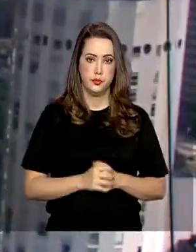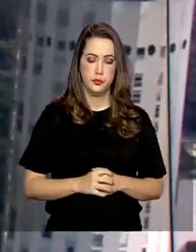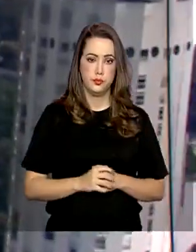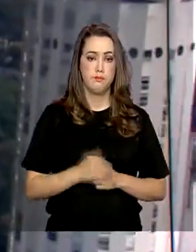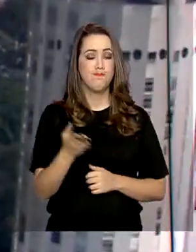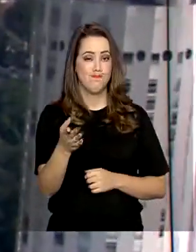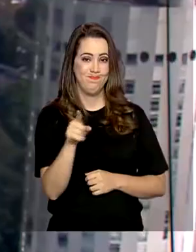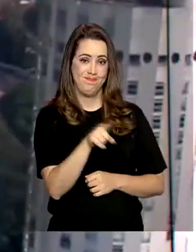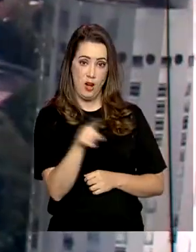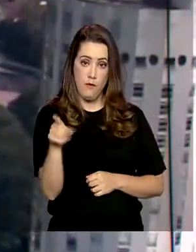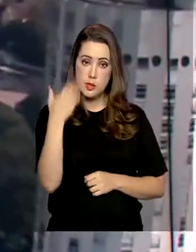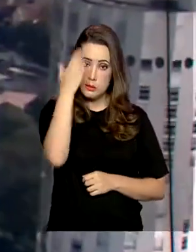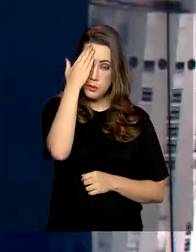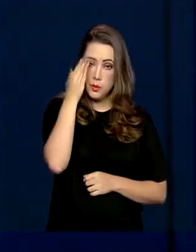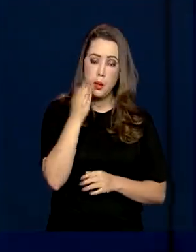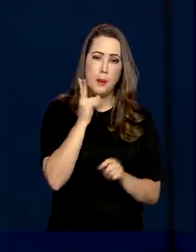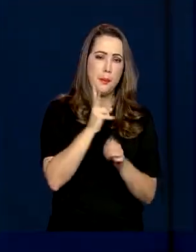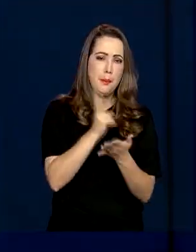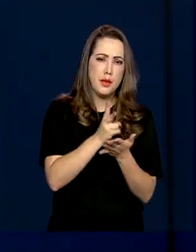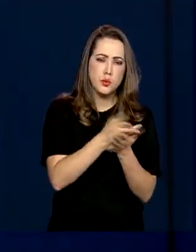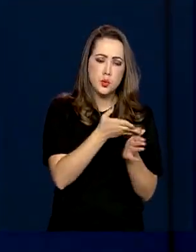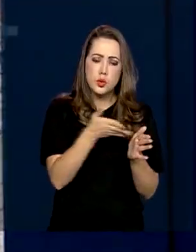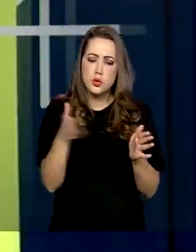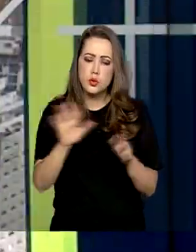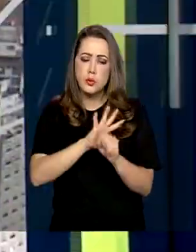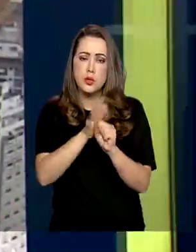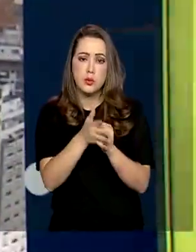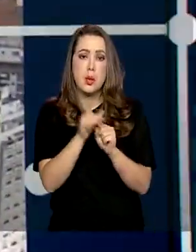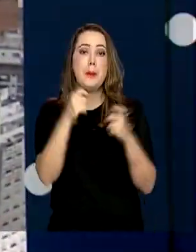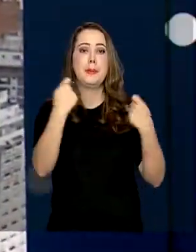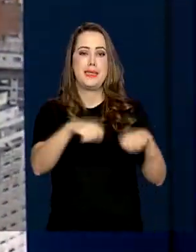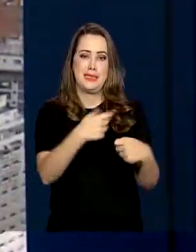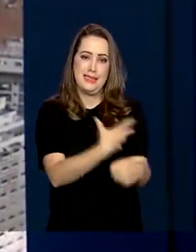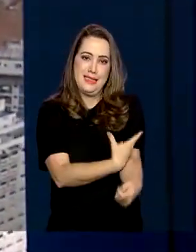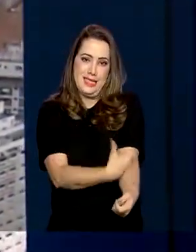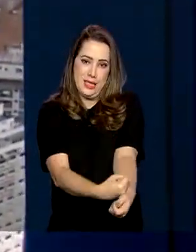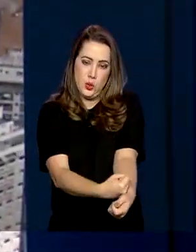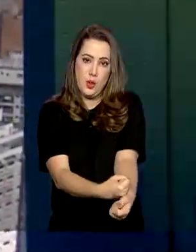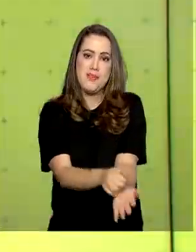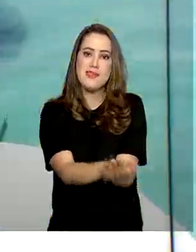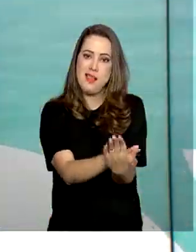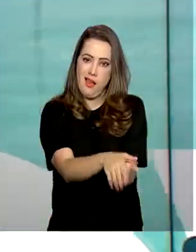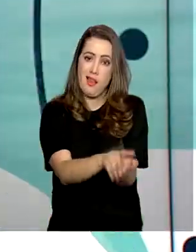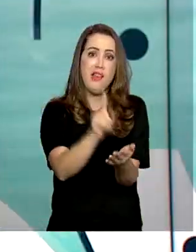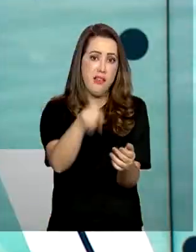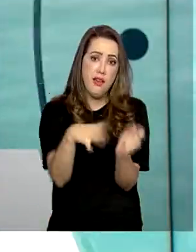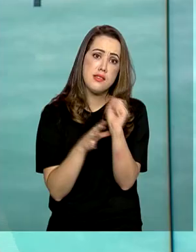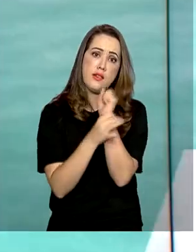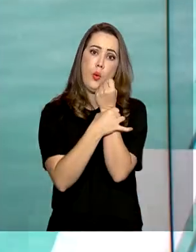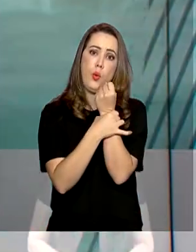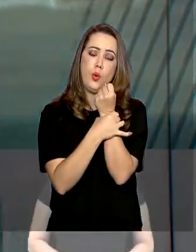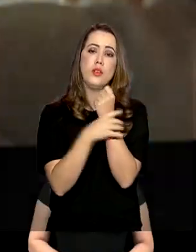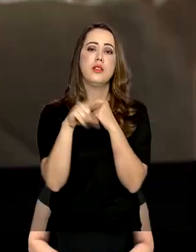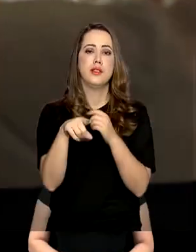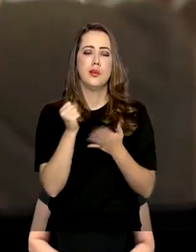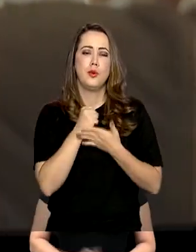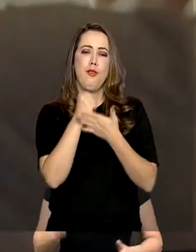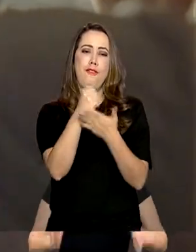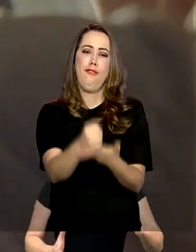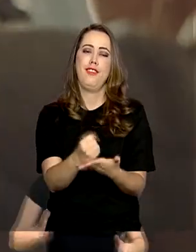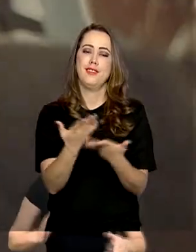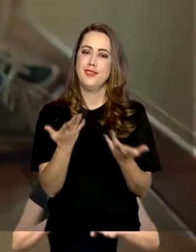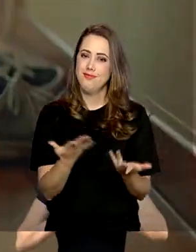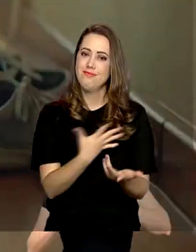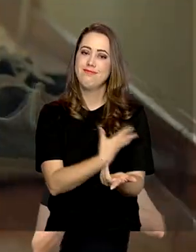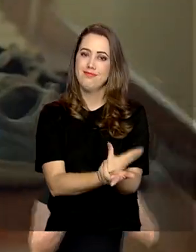Você sabia que mesmo durante a pandemia, doar sangue é seguro? Além de ser um ato de generosidade, claro. Por causa